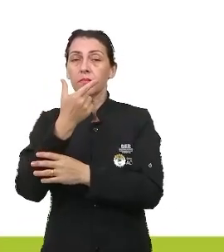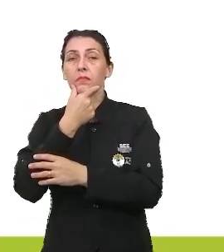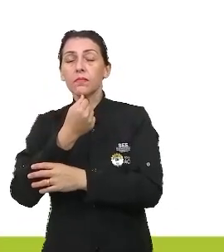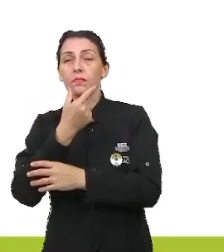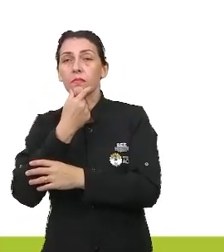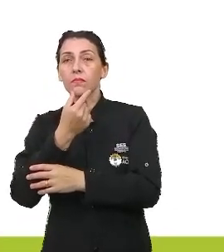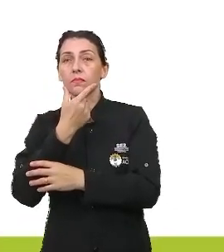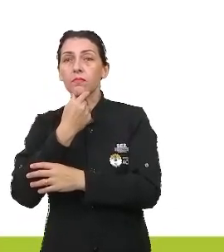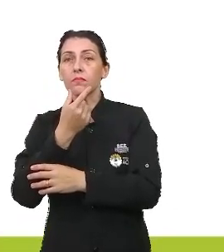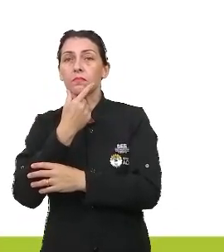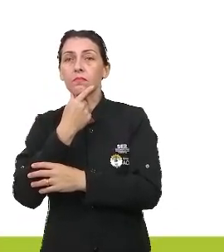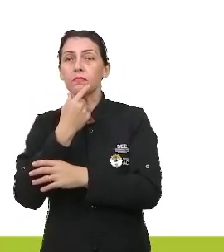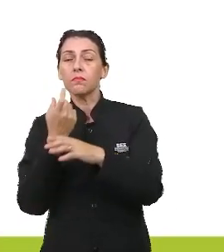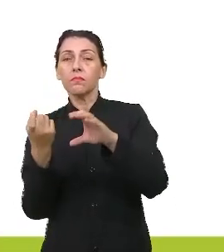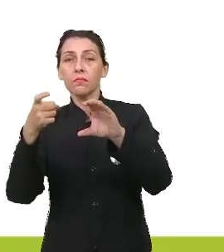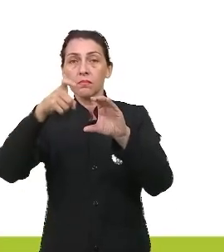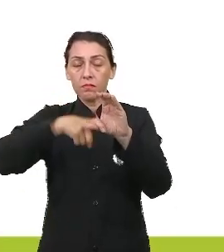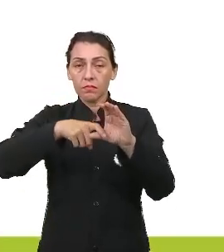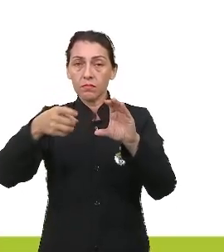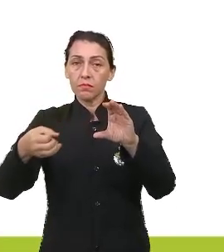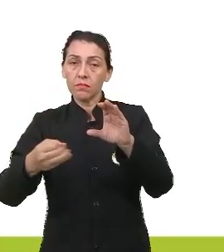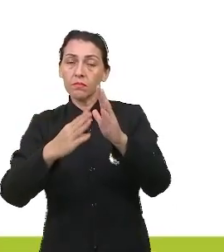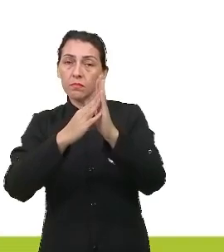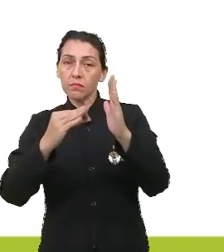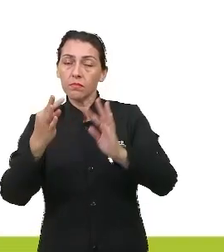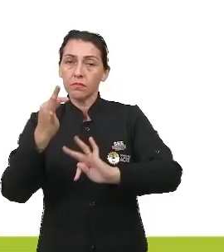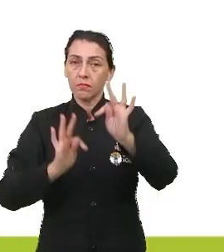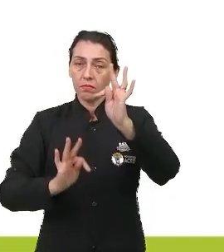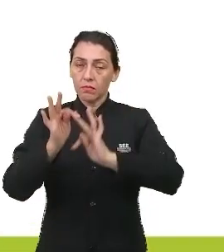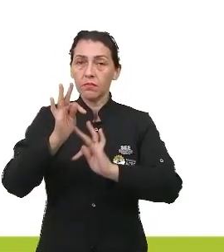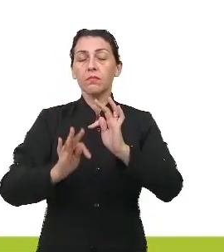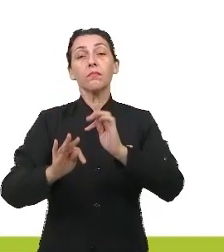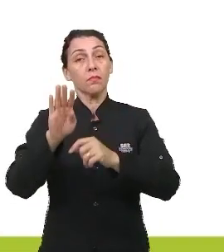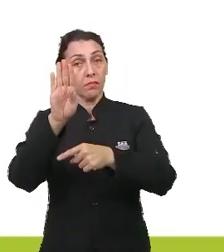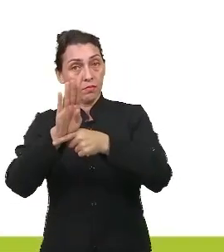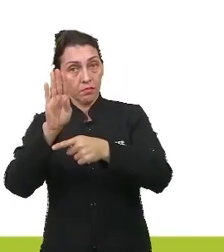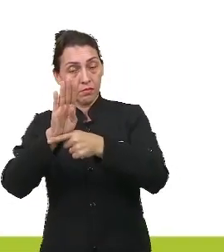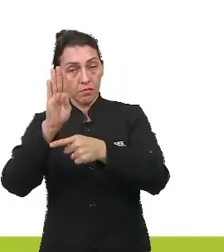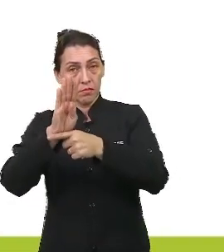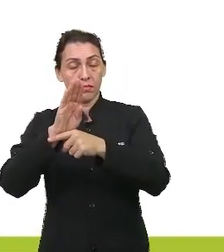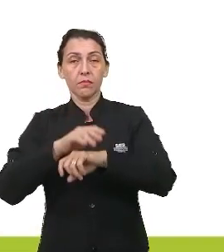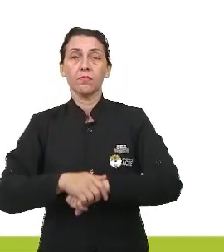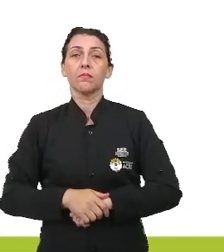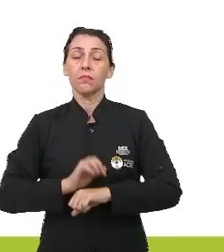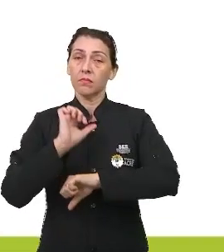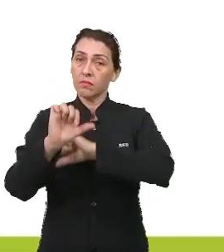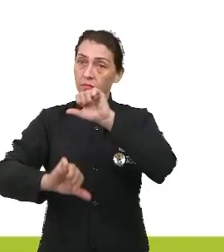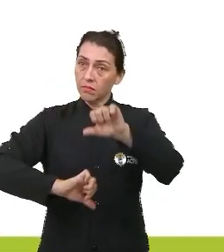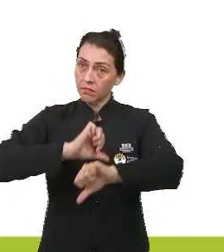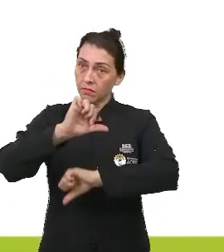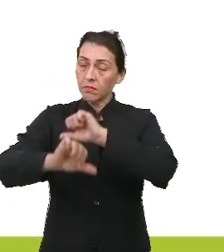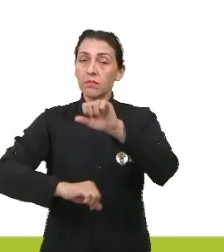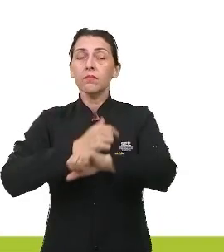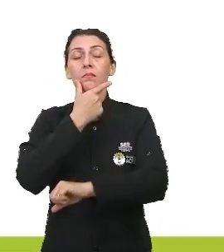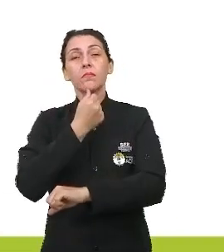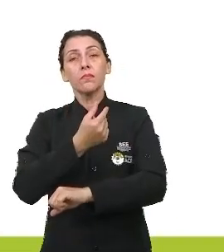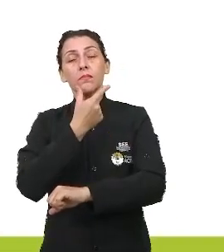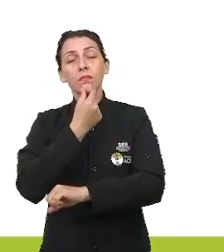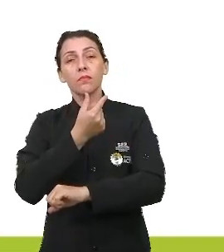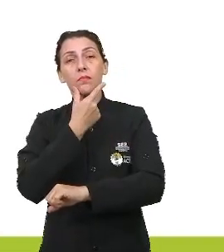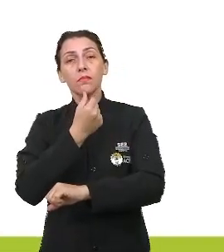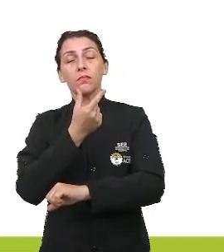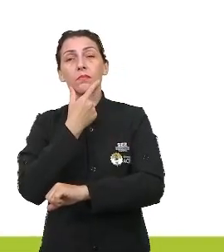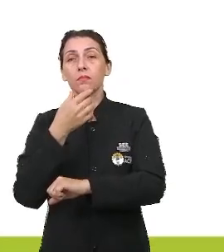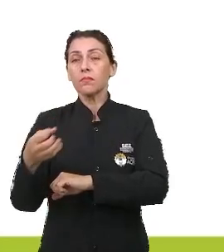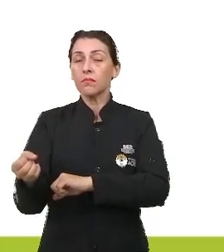dependente de um novo modelo tecnológico. Letra B, a mudança do homem em razão